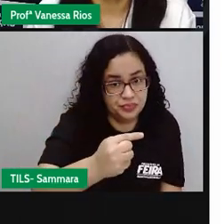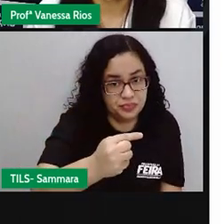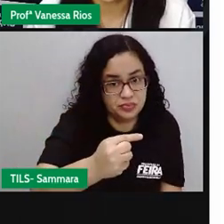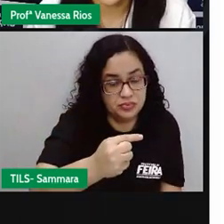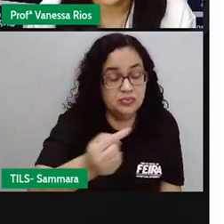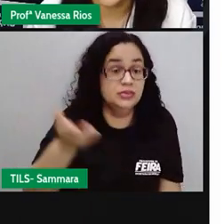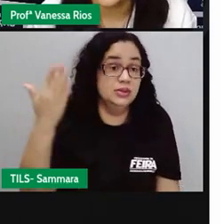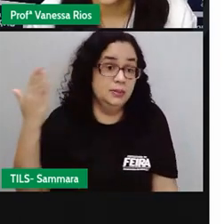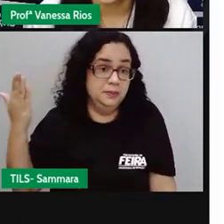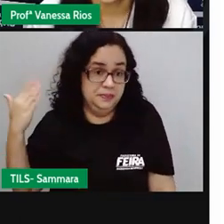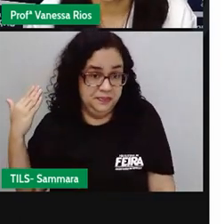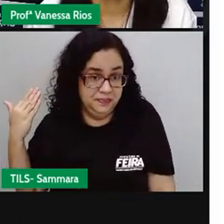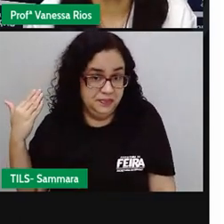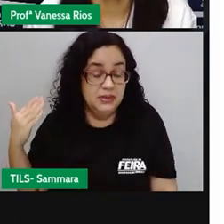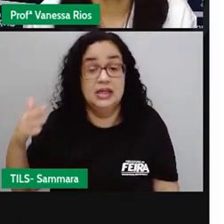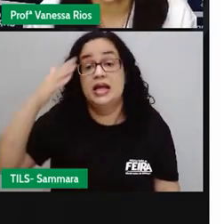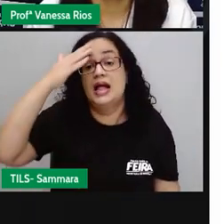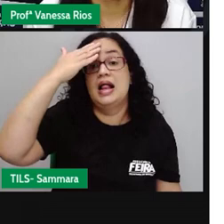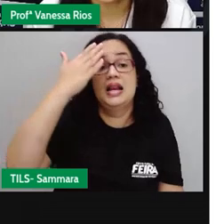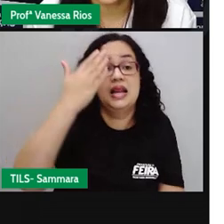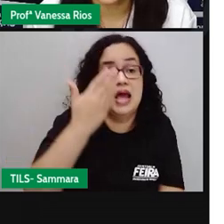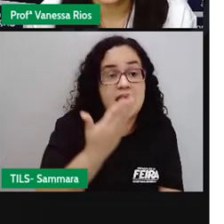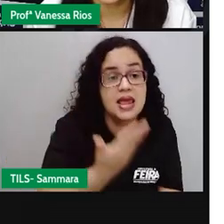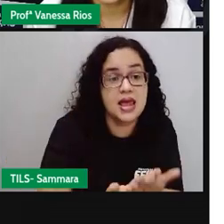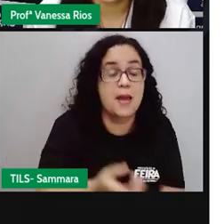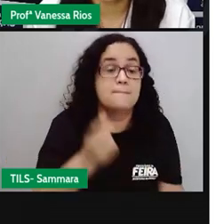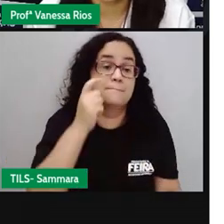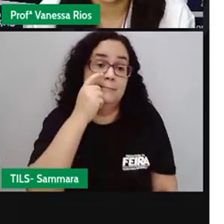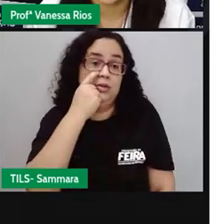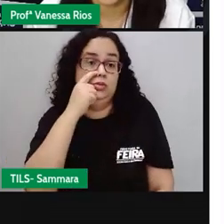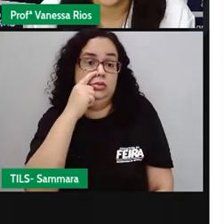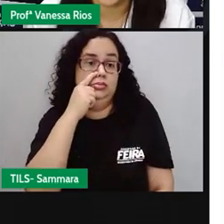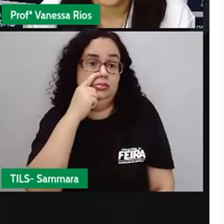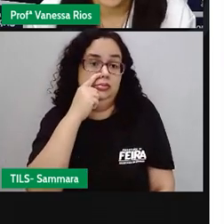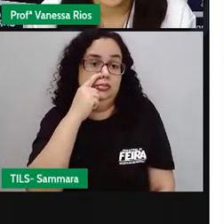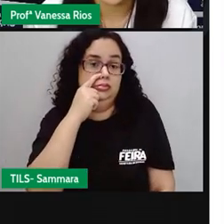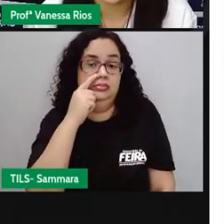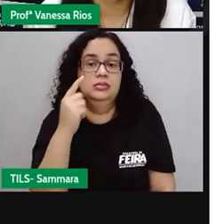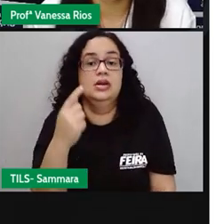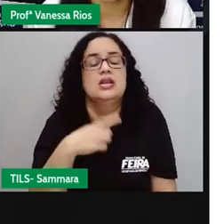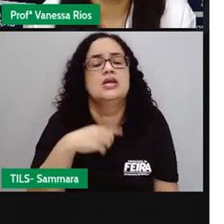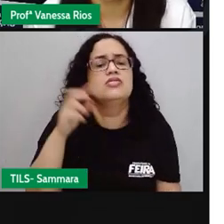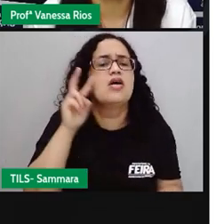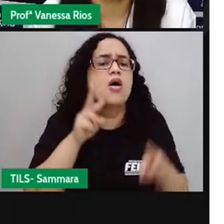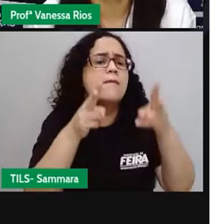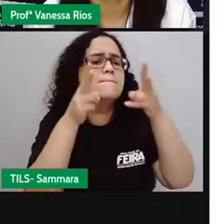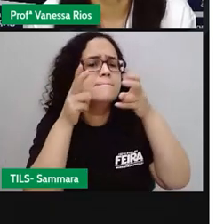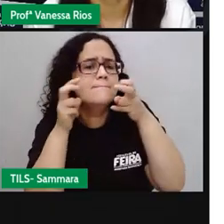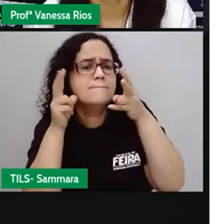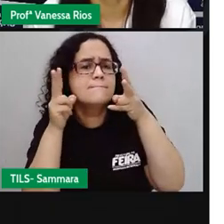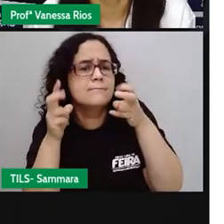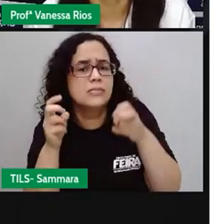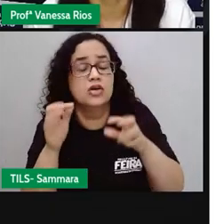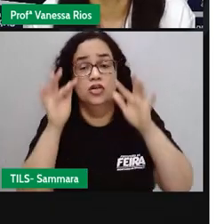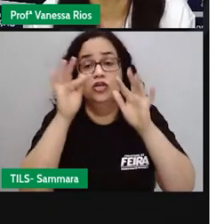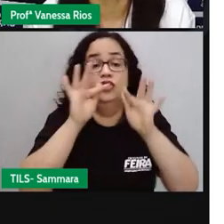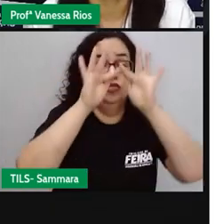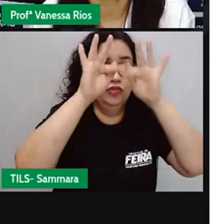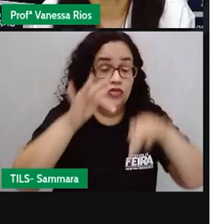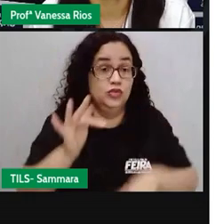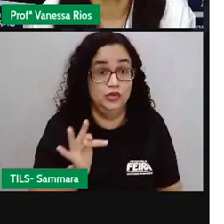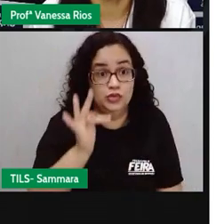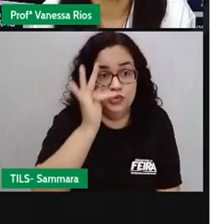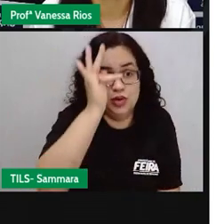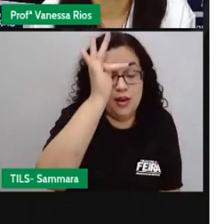passada acreditaria em bruxas. A gente observa aí algo no futuro do